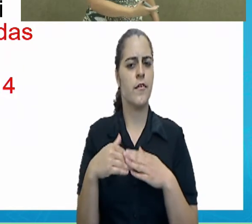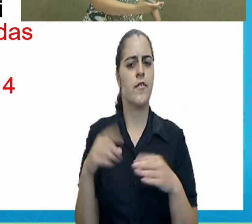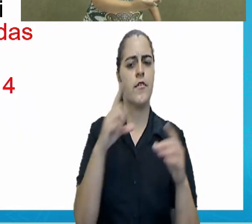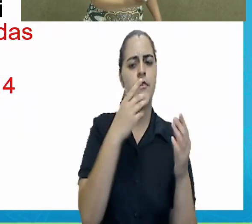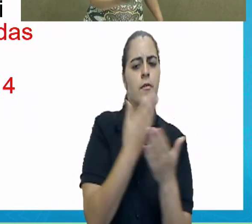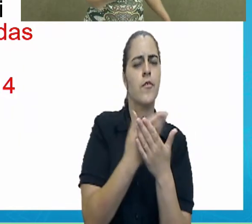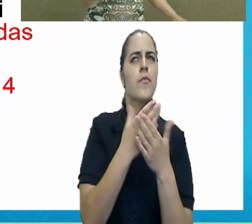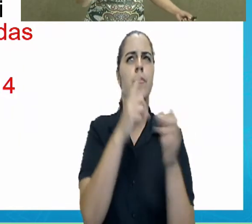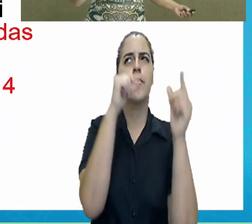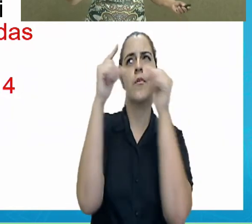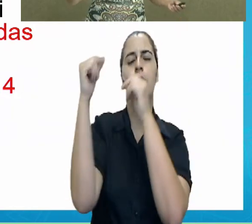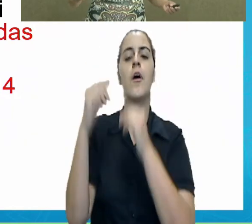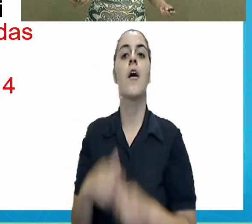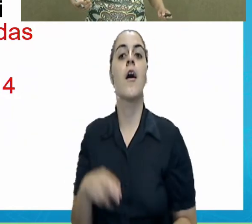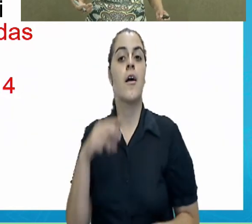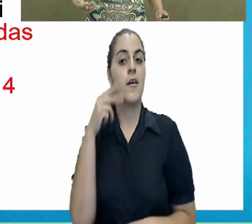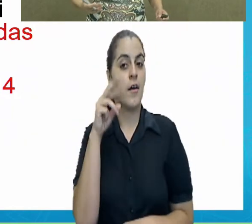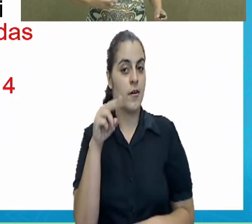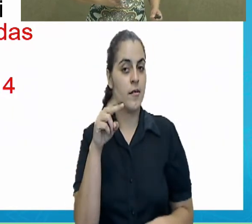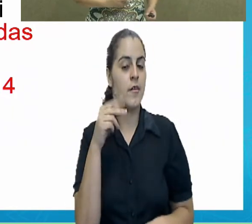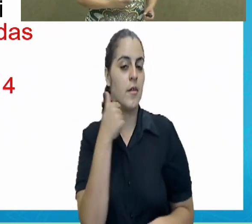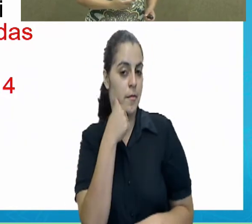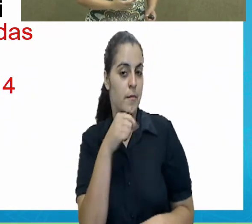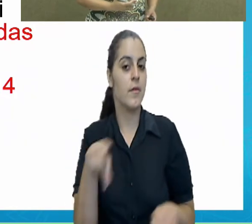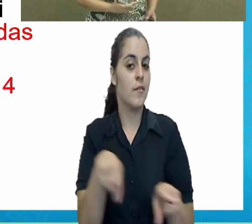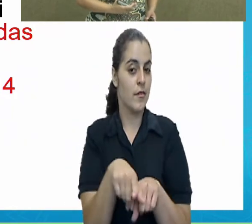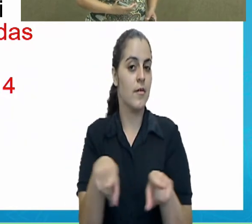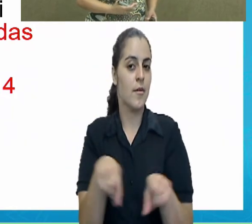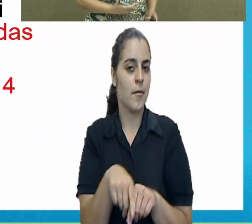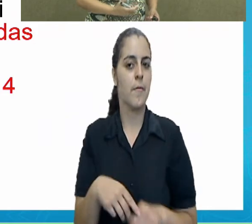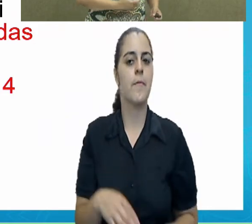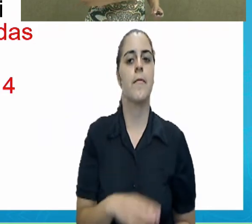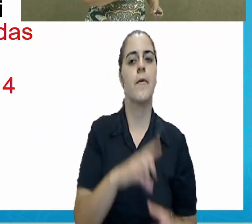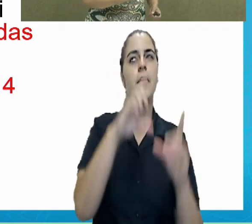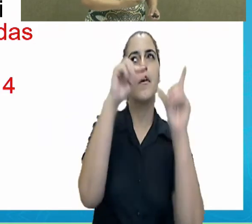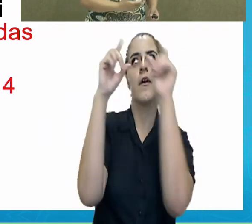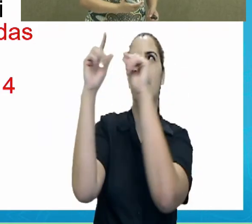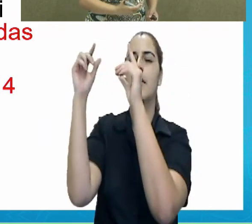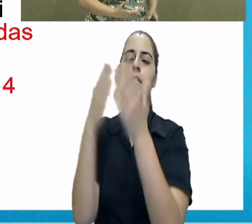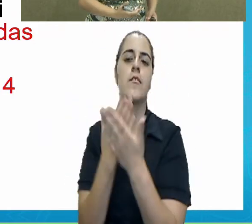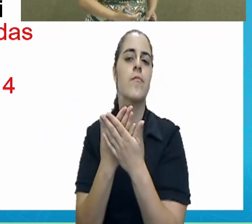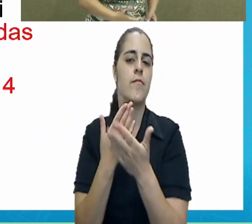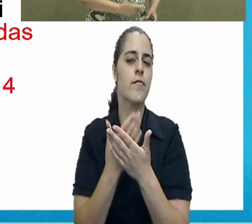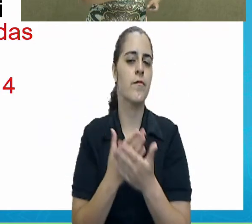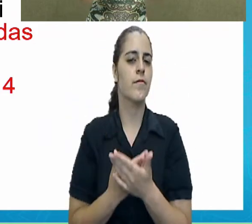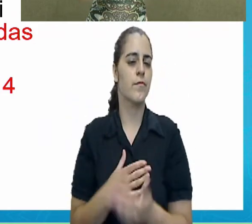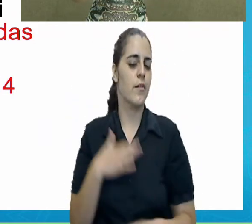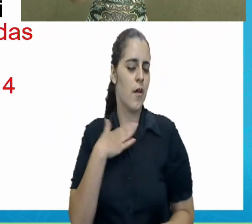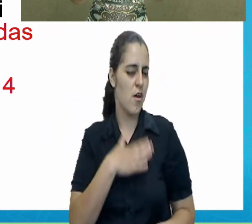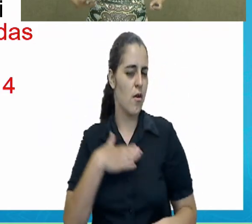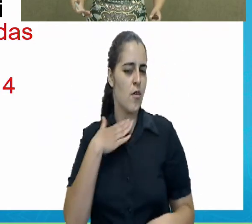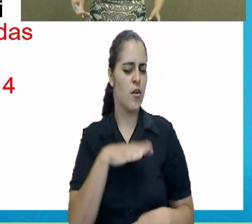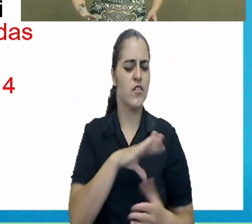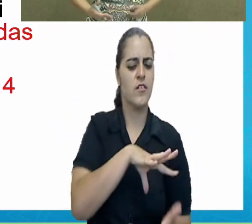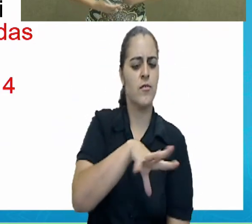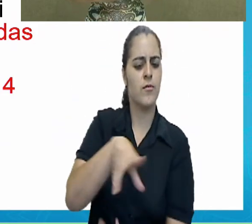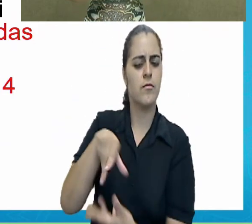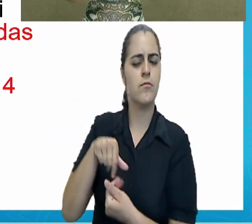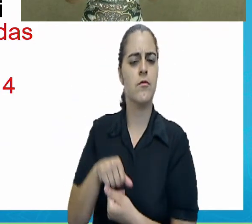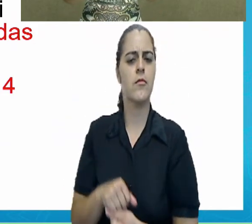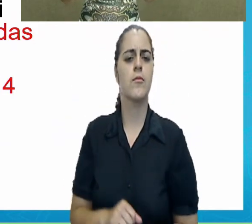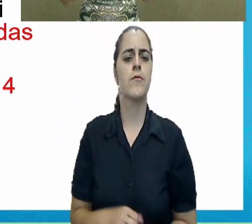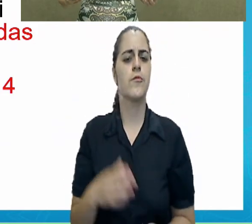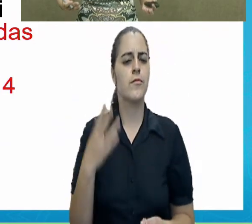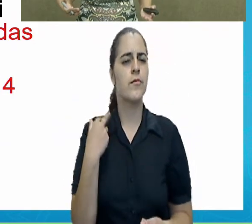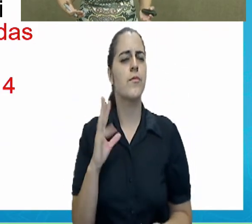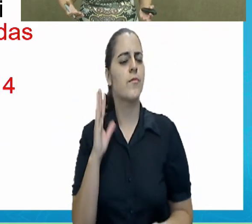também cresceu nesse ambiente onde se fala de astronomia, de universo, de